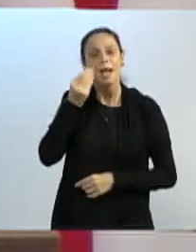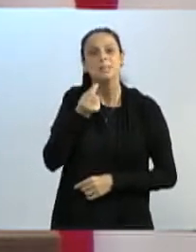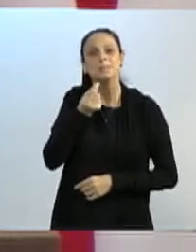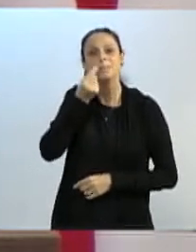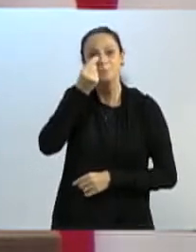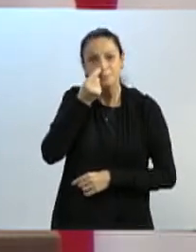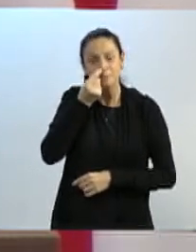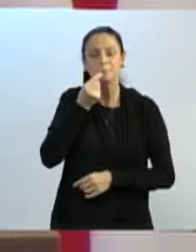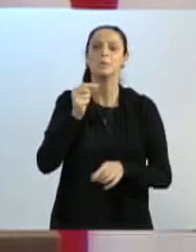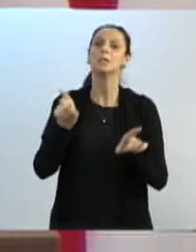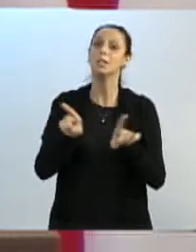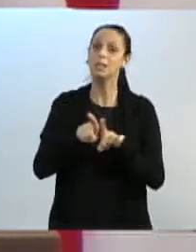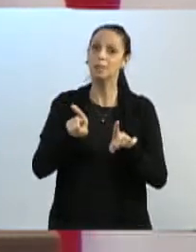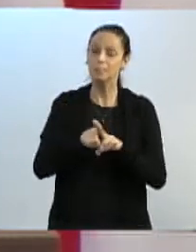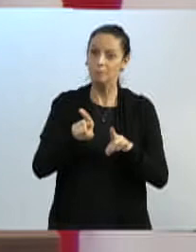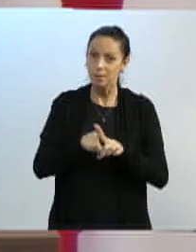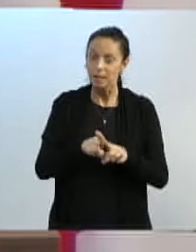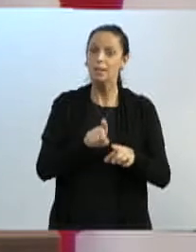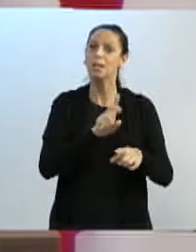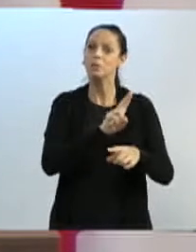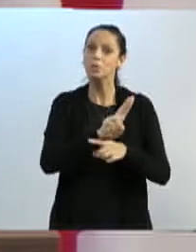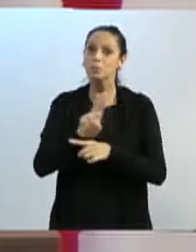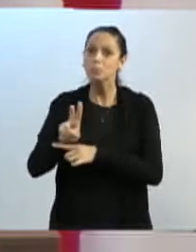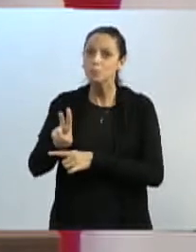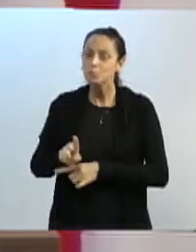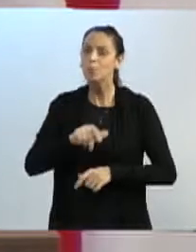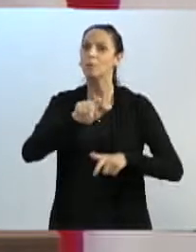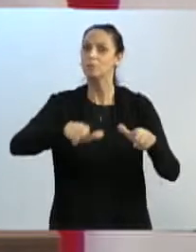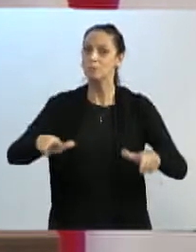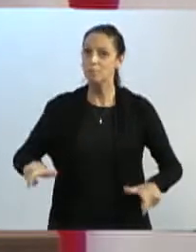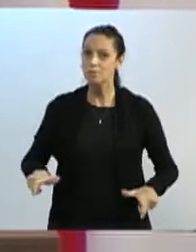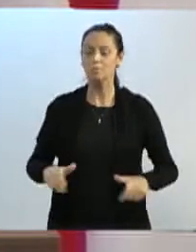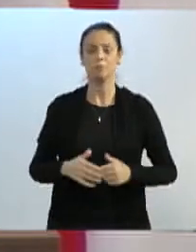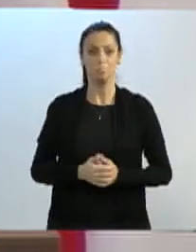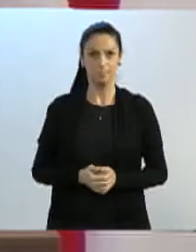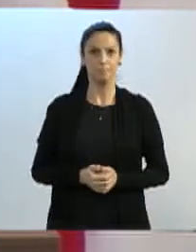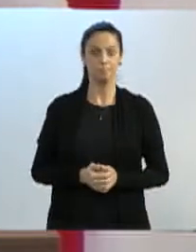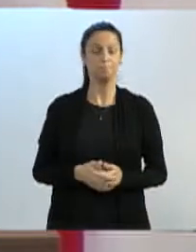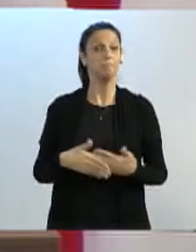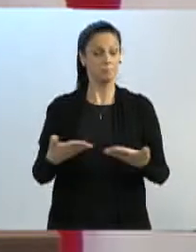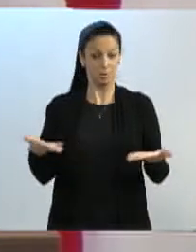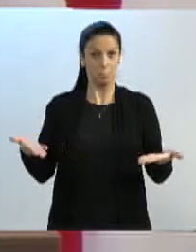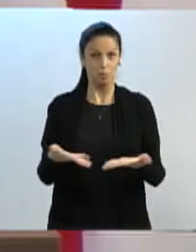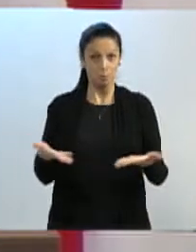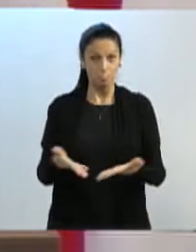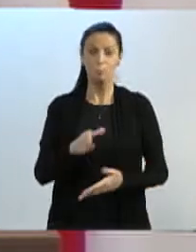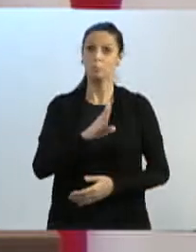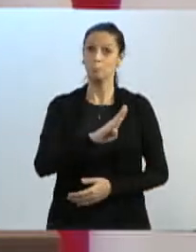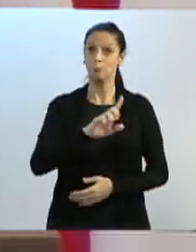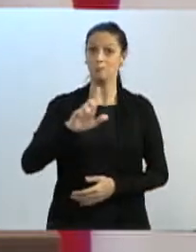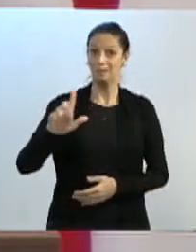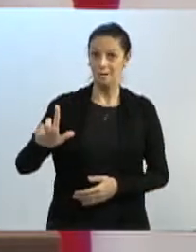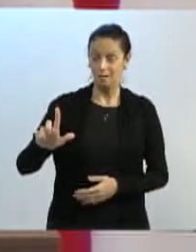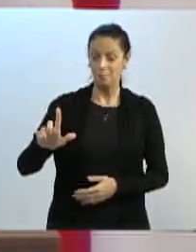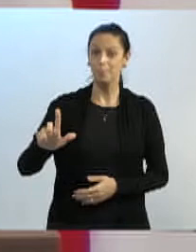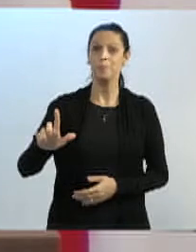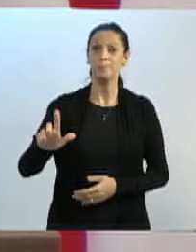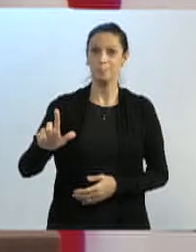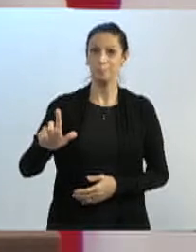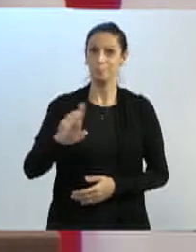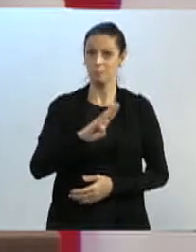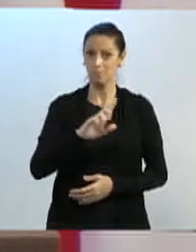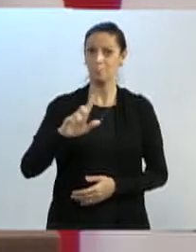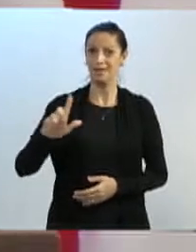e isso dá resultado. Tanto é que Blumenau é a cidade entre os